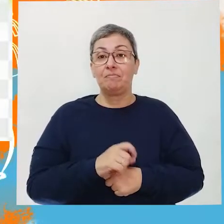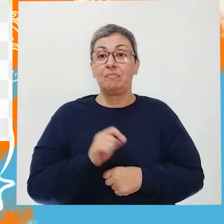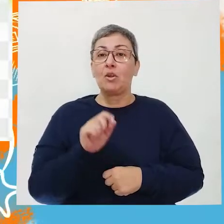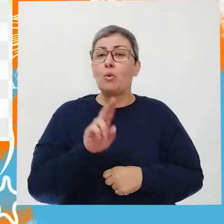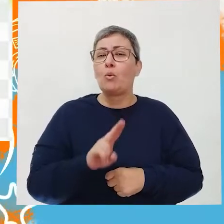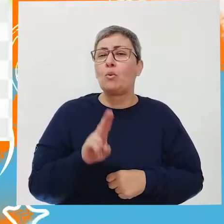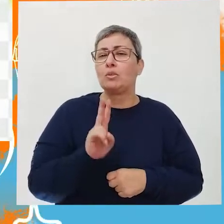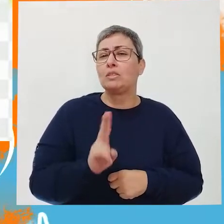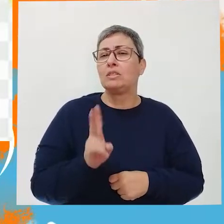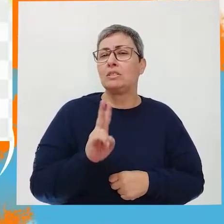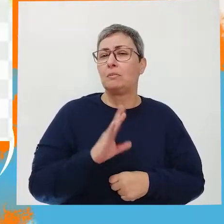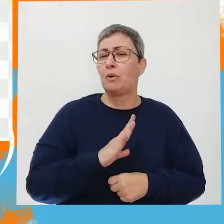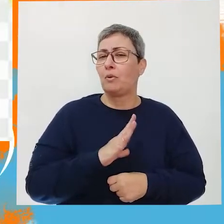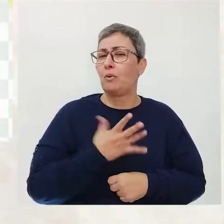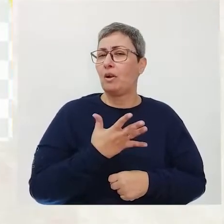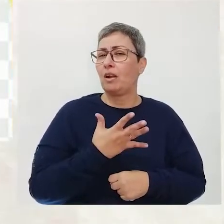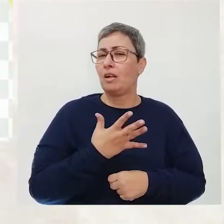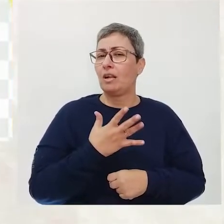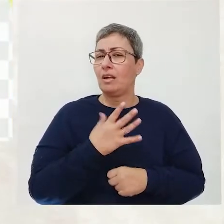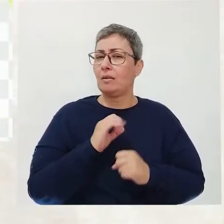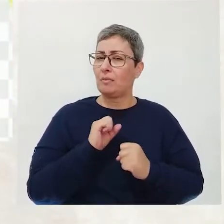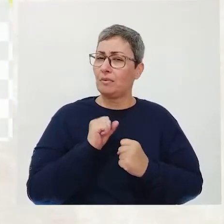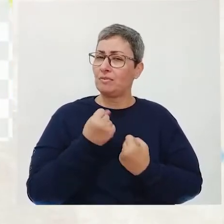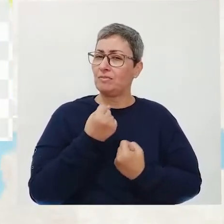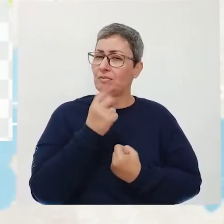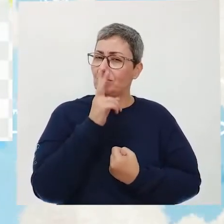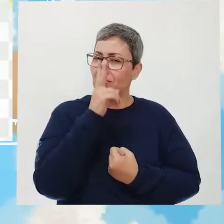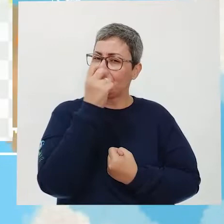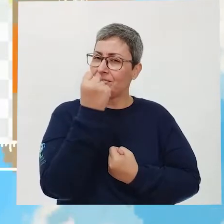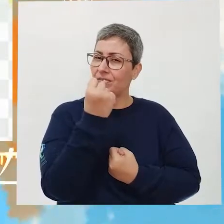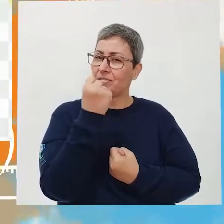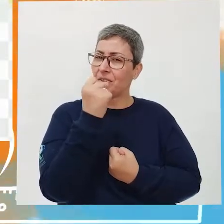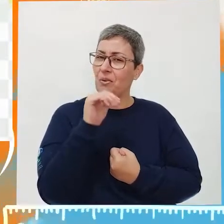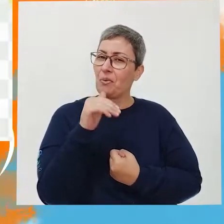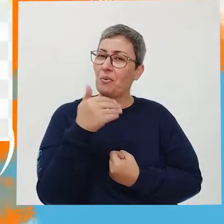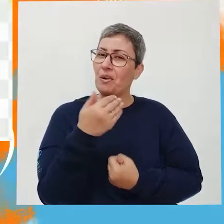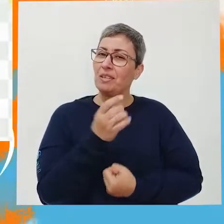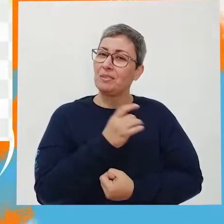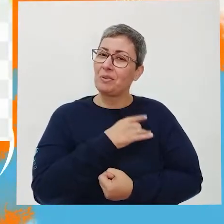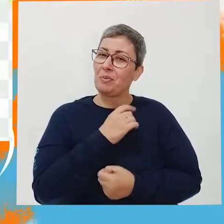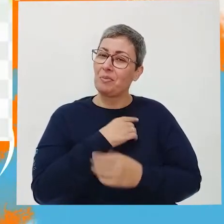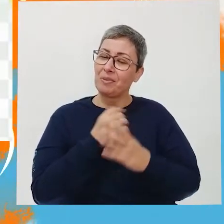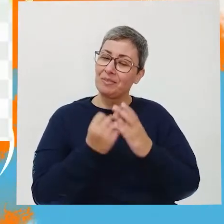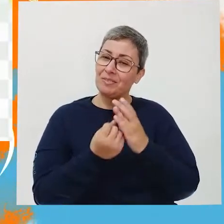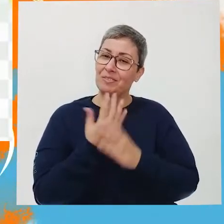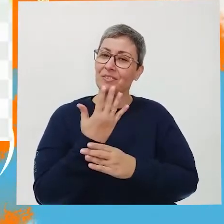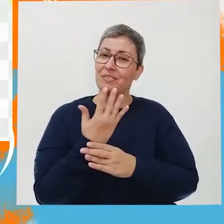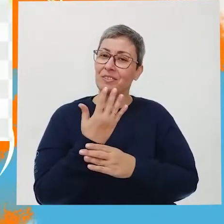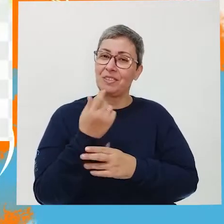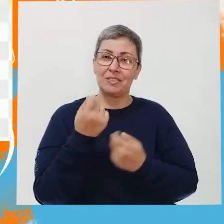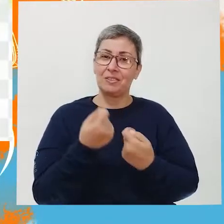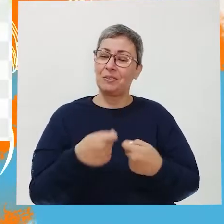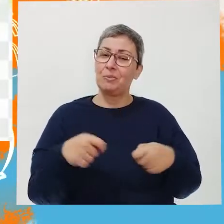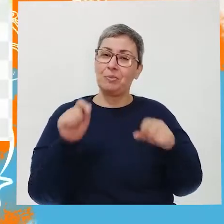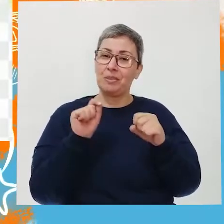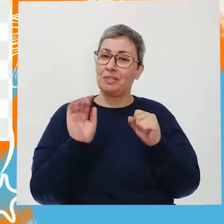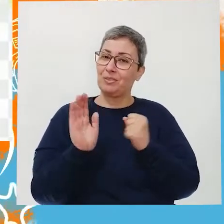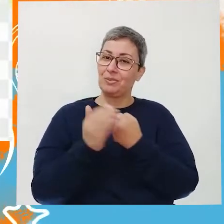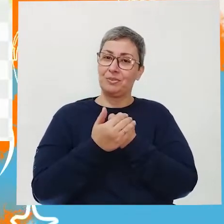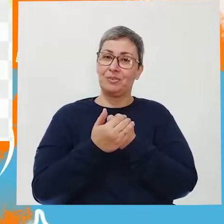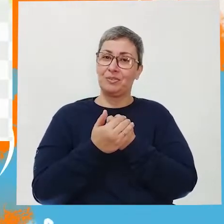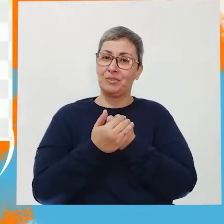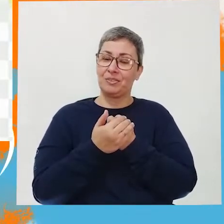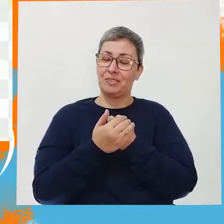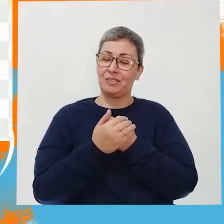Use sempre a coragem pra se fortalecer. E quando o medo surgir, não precisa se esconder.